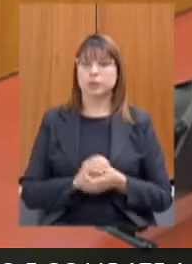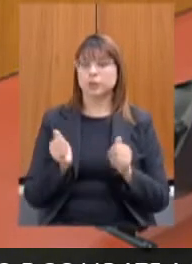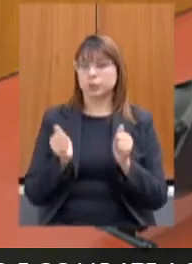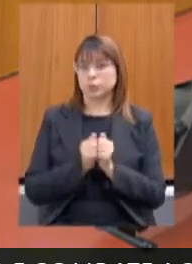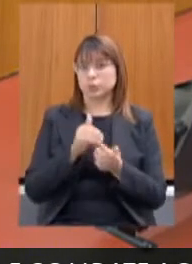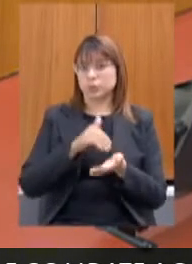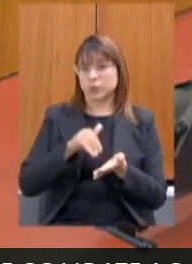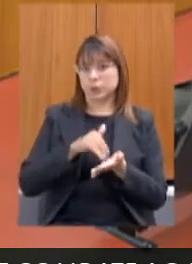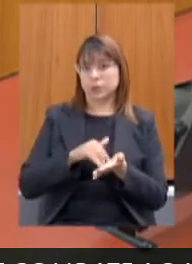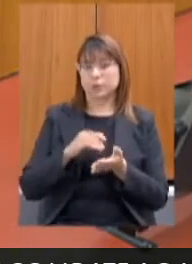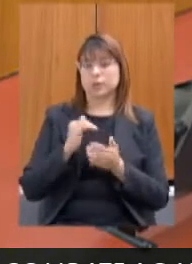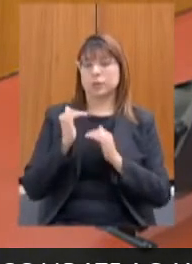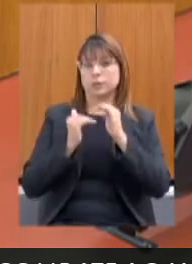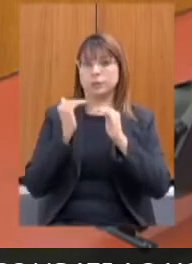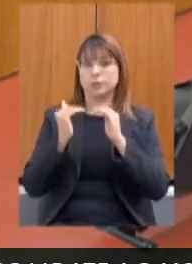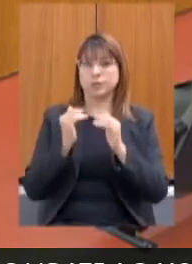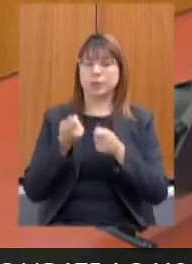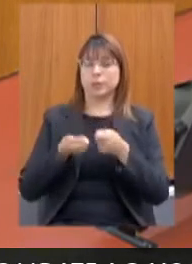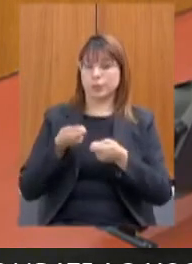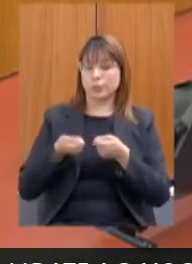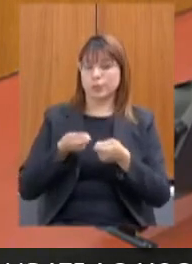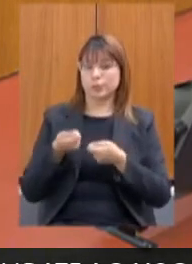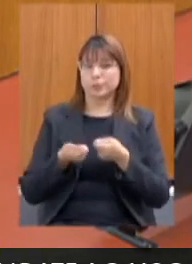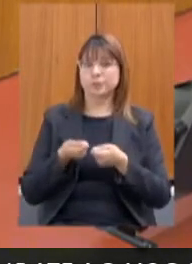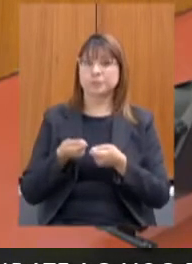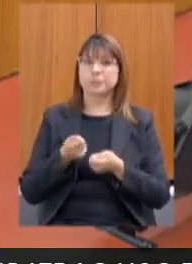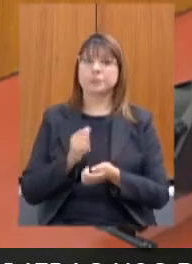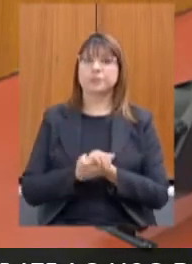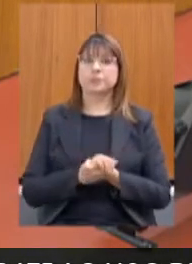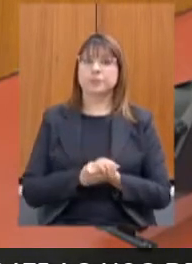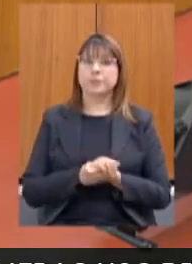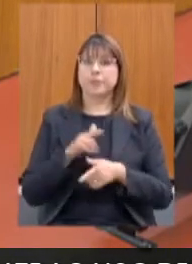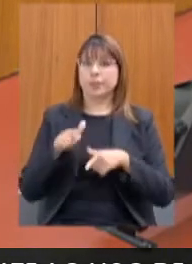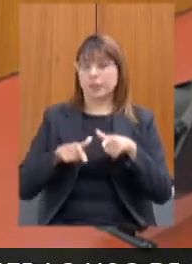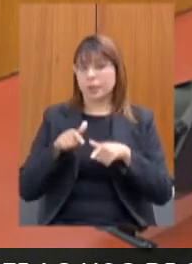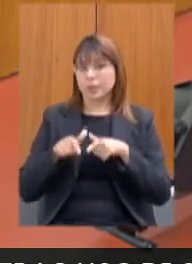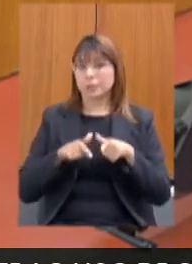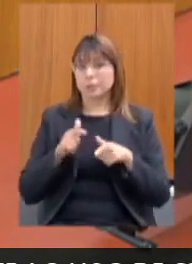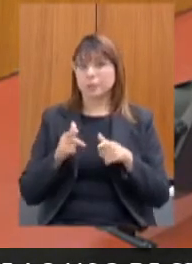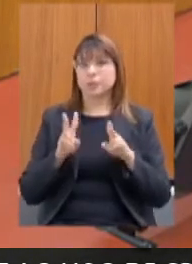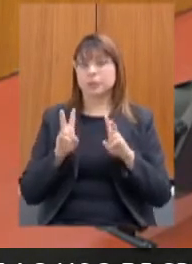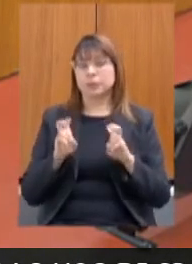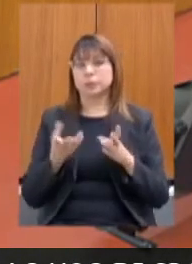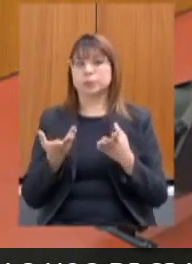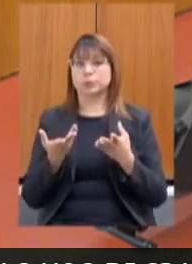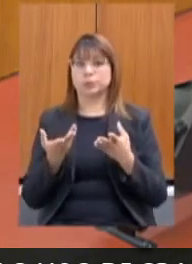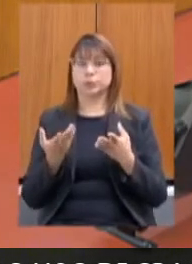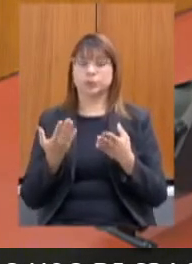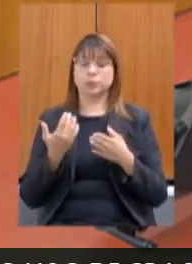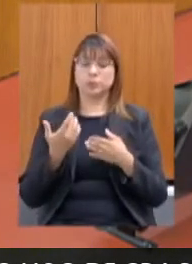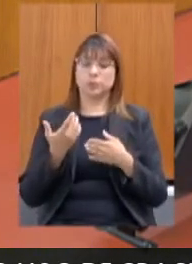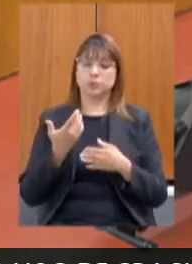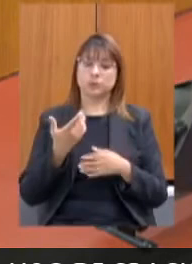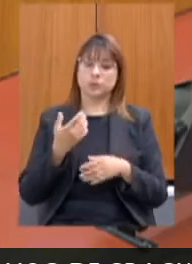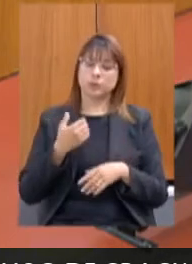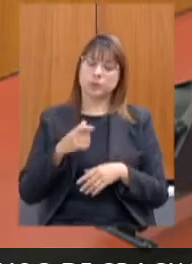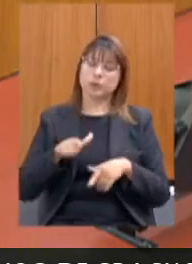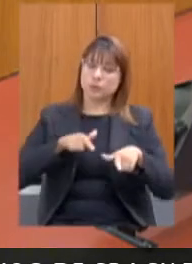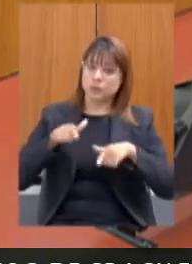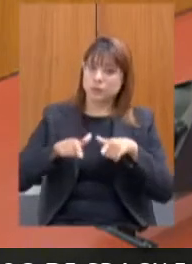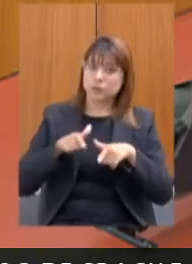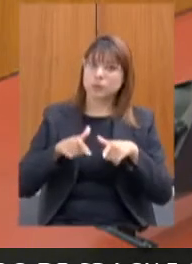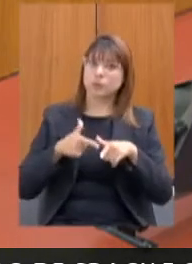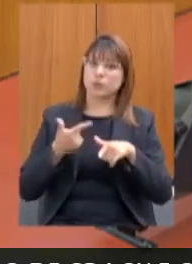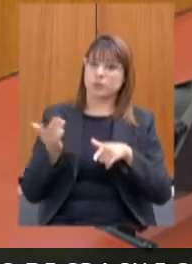Desenvolvimento Econômico, que é a que traz, que trabalha com essa questão de emprego para trazer as empresas